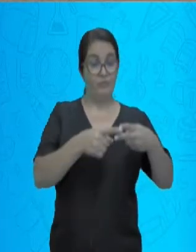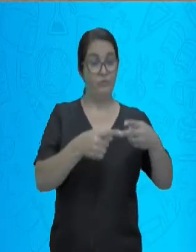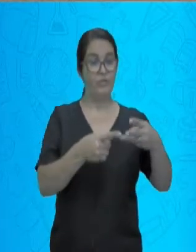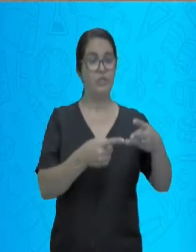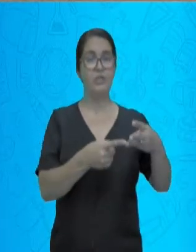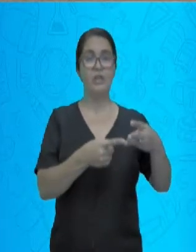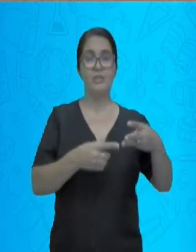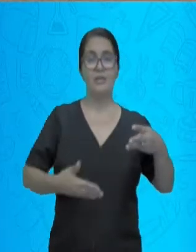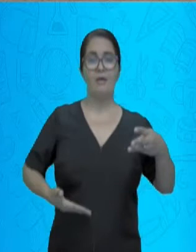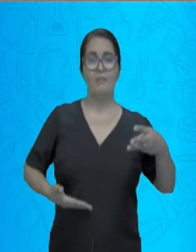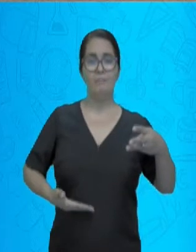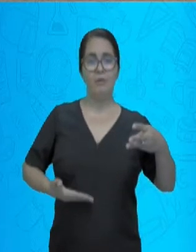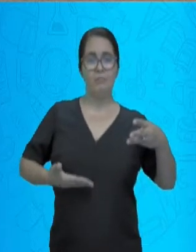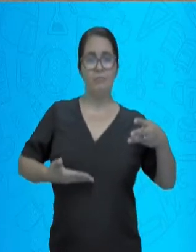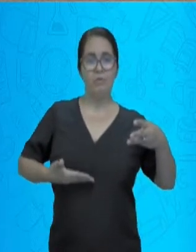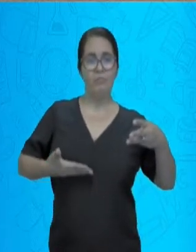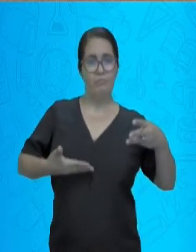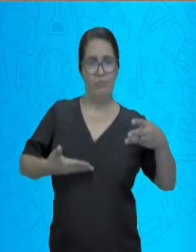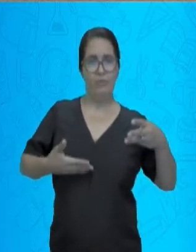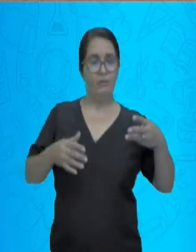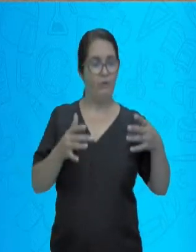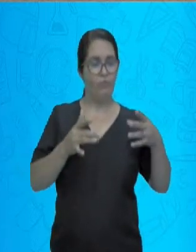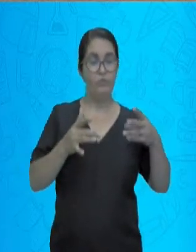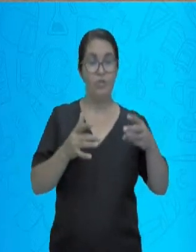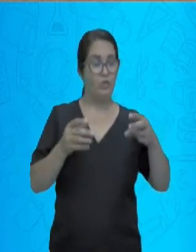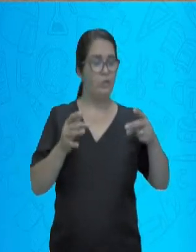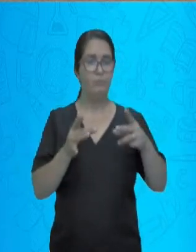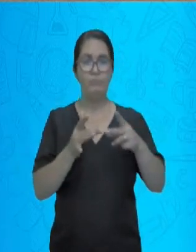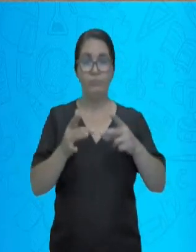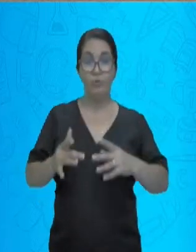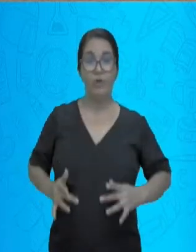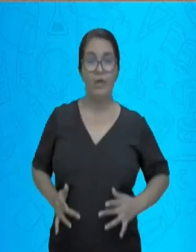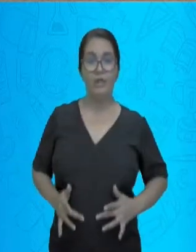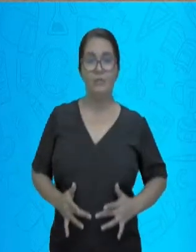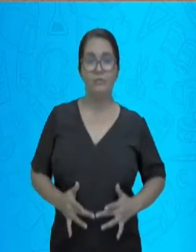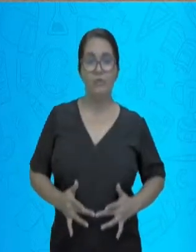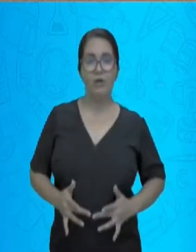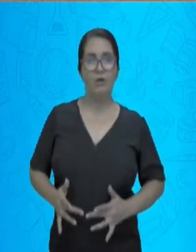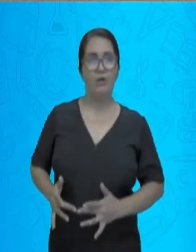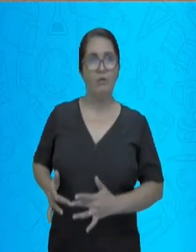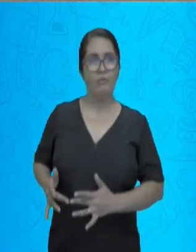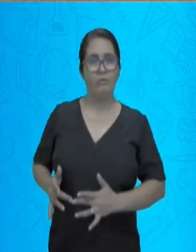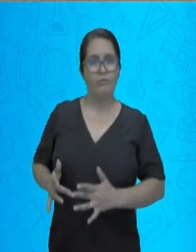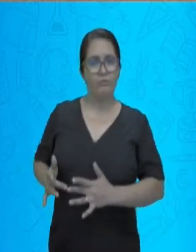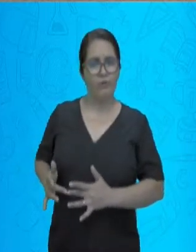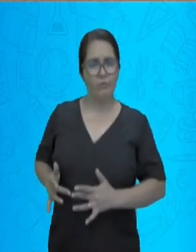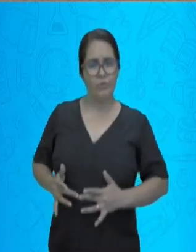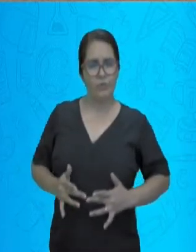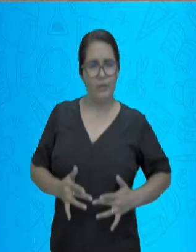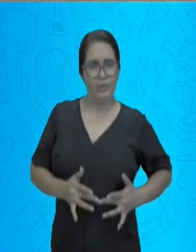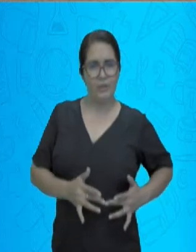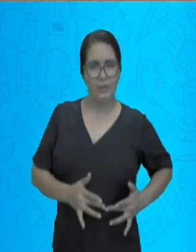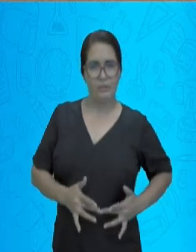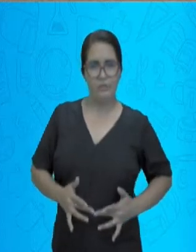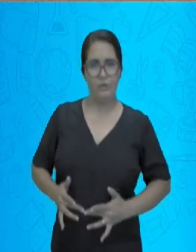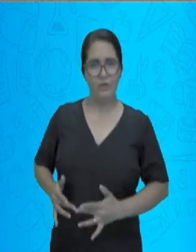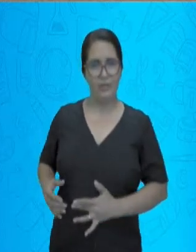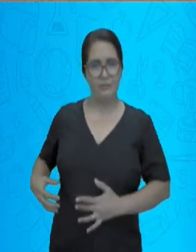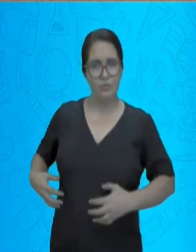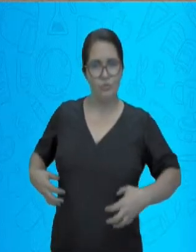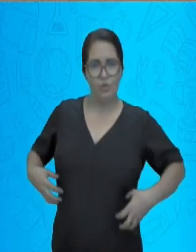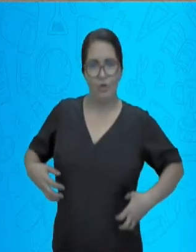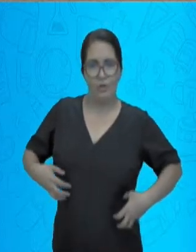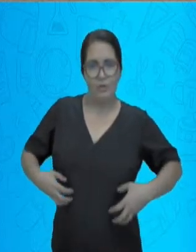Estes vão se conectando ao esôfago, ao intestino, fazendo com que